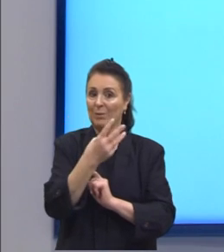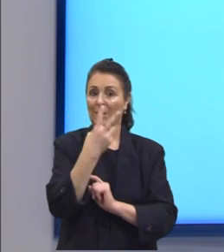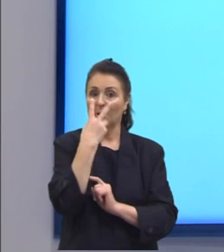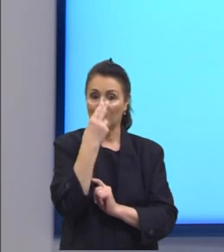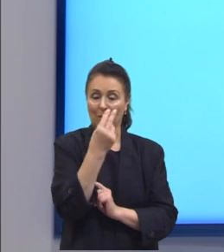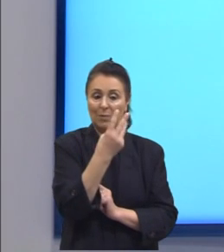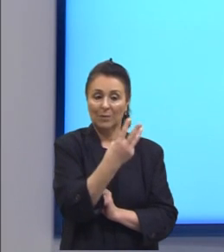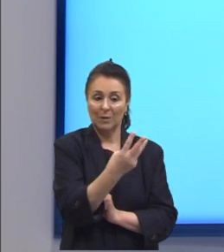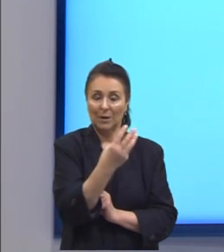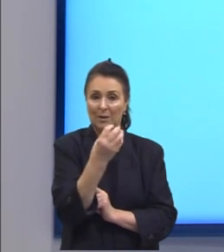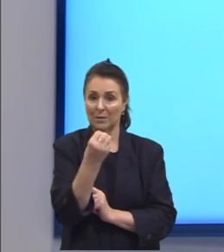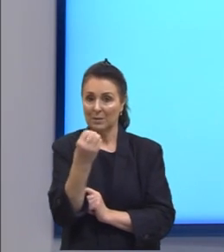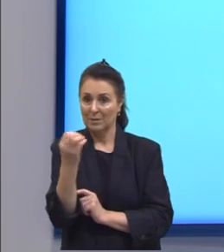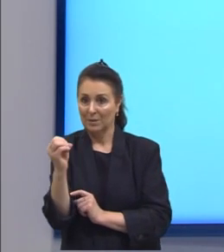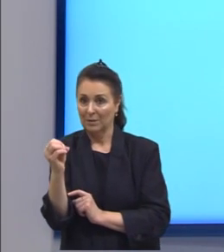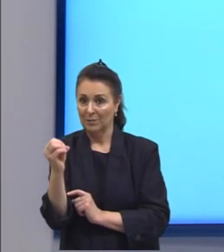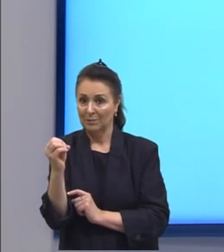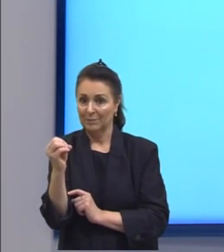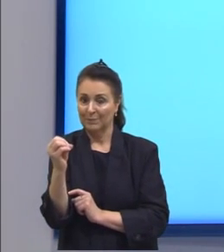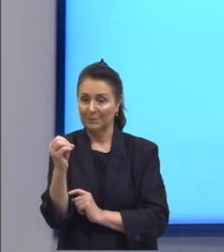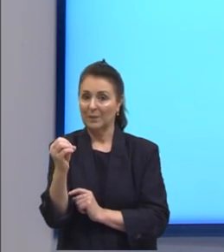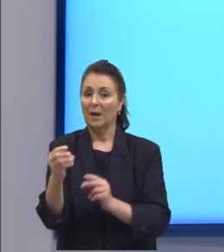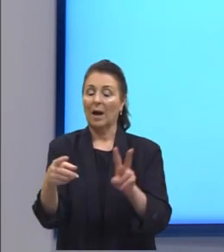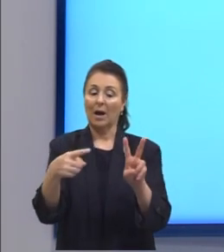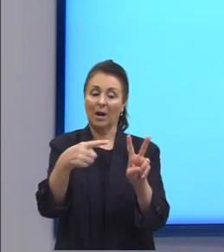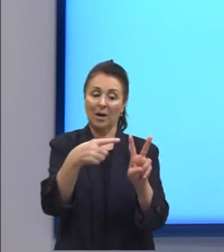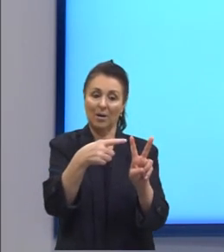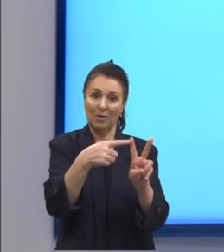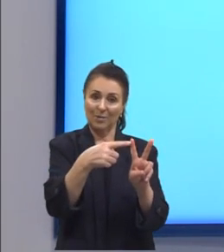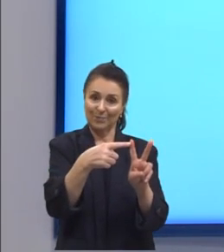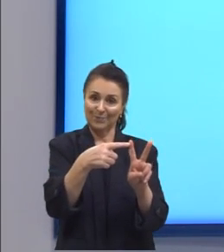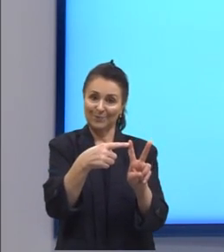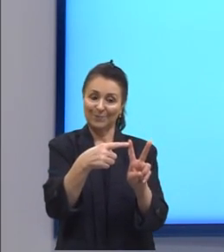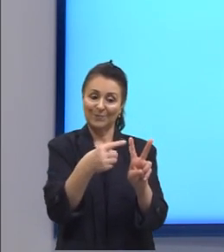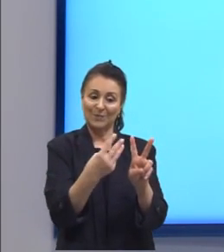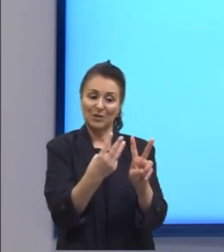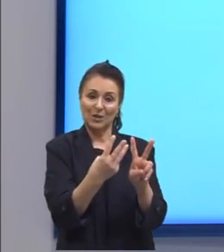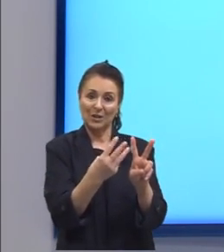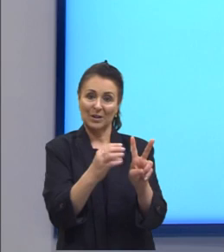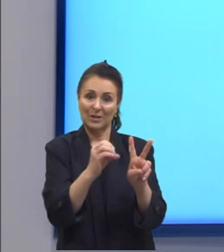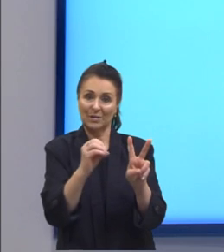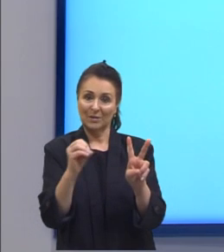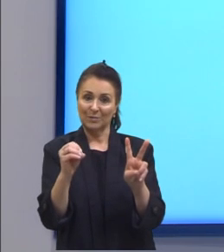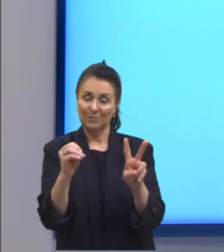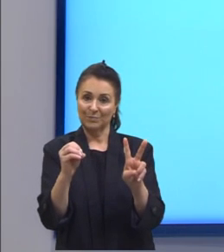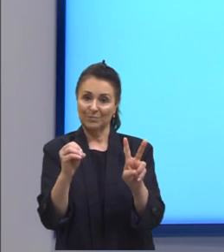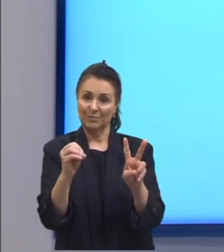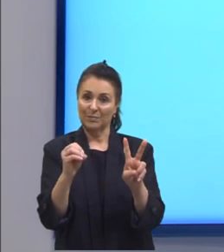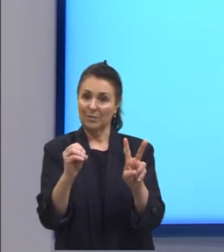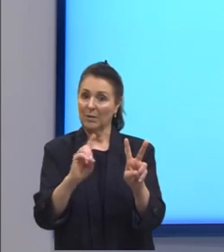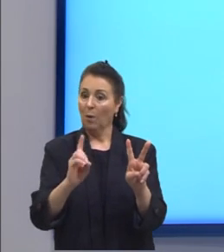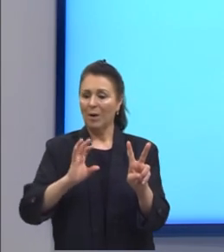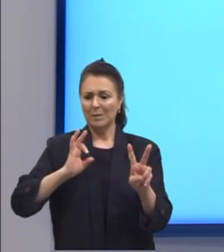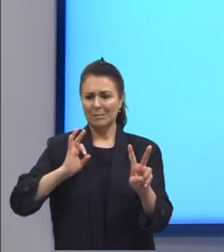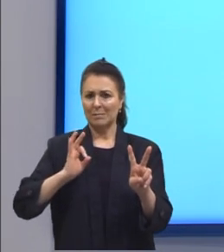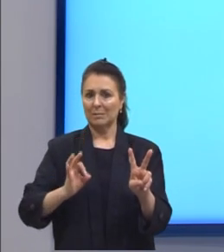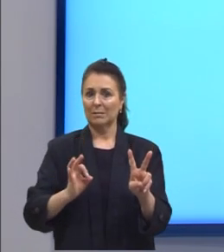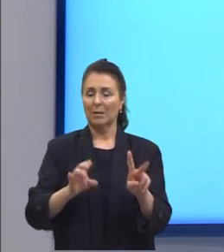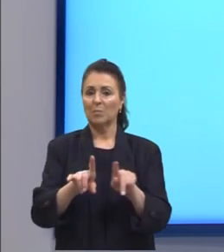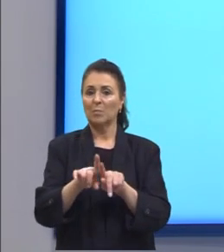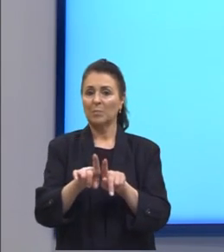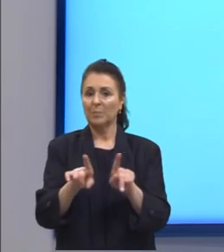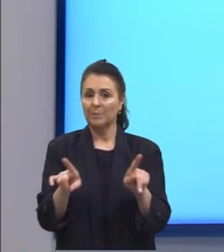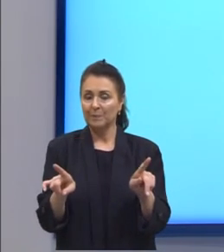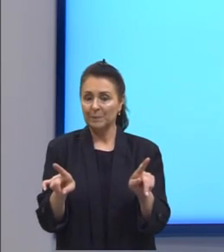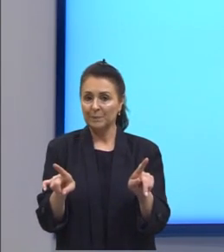então nós buscamos a raiz quadrada de 300 não é uma raiz exata né gente mas